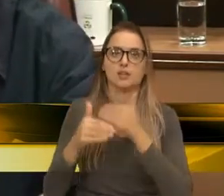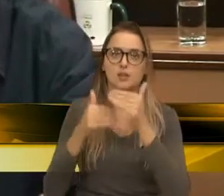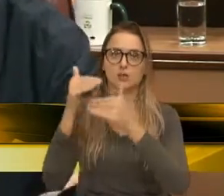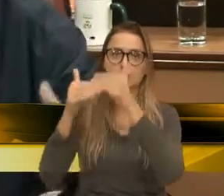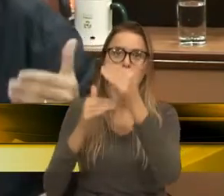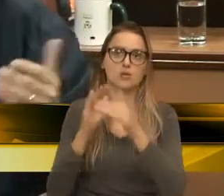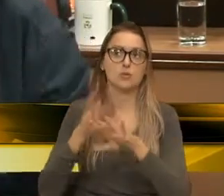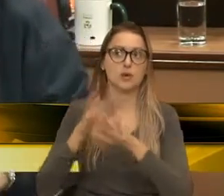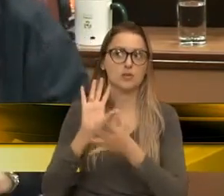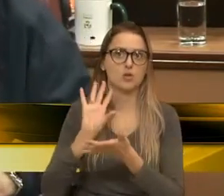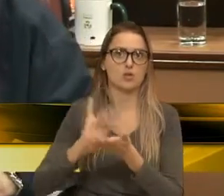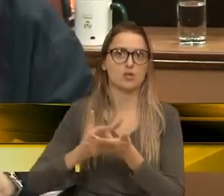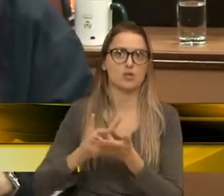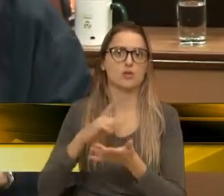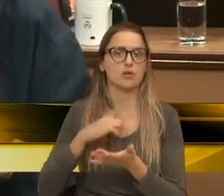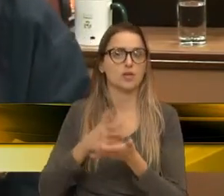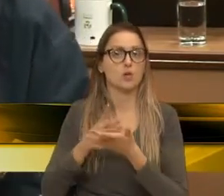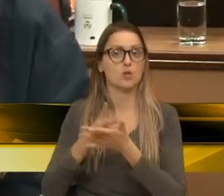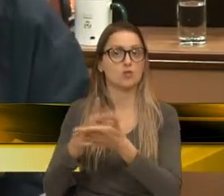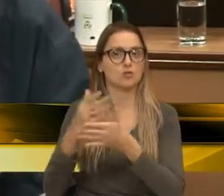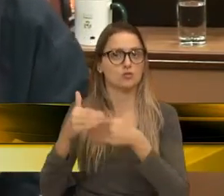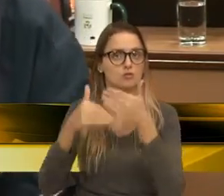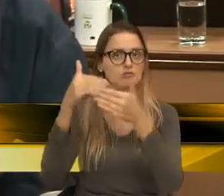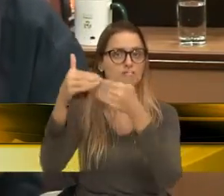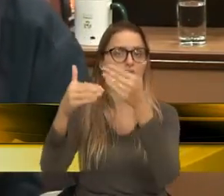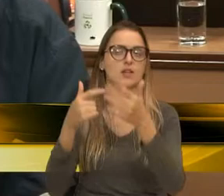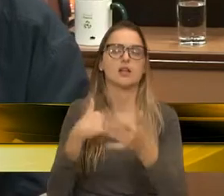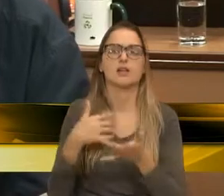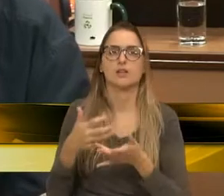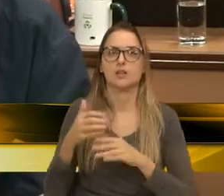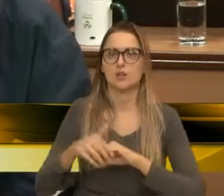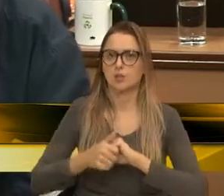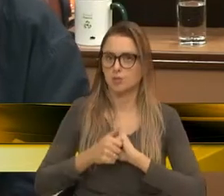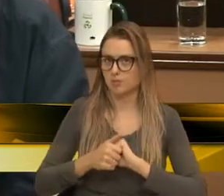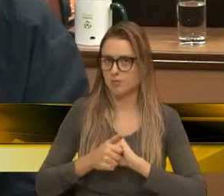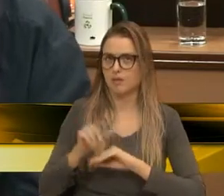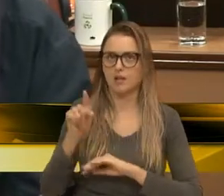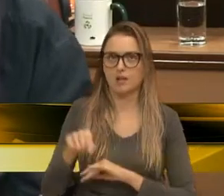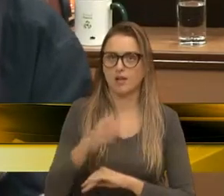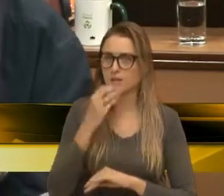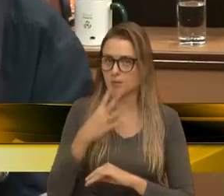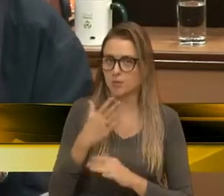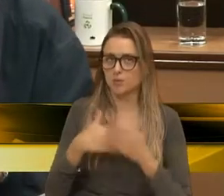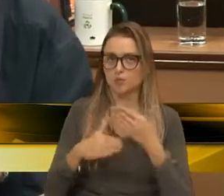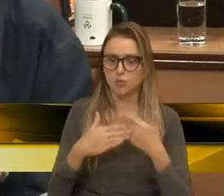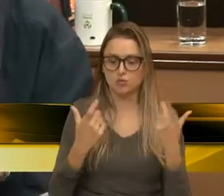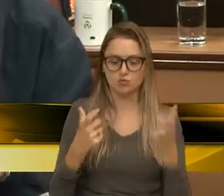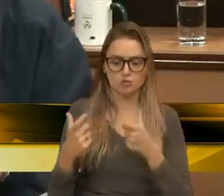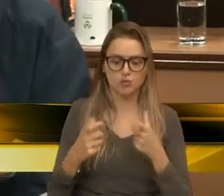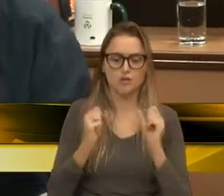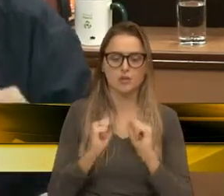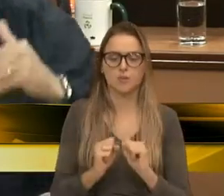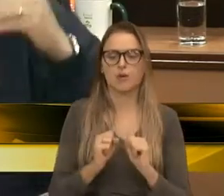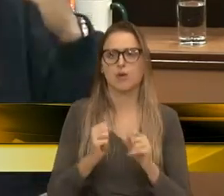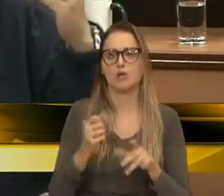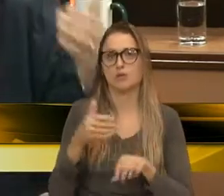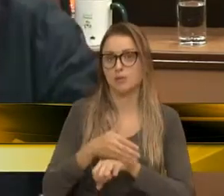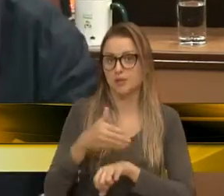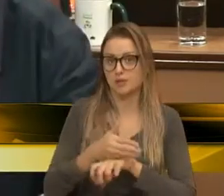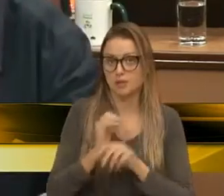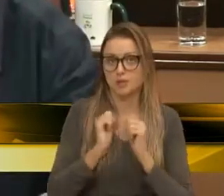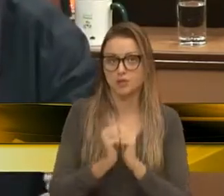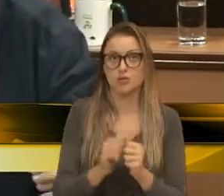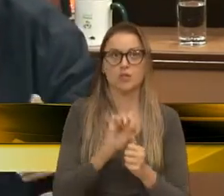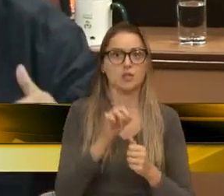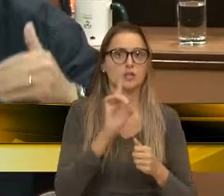mais sólido e mais sustentável. Então, quero lhe cumprimentar. São muitos os campos que nós podemos cooperar, não somente na área